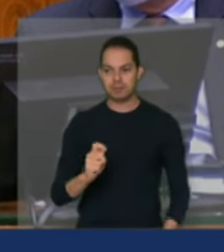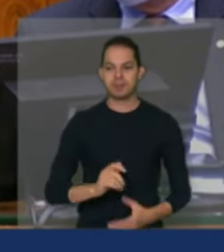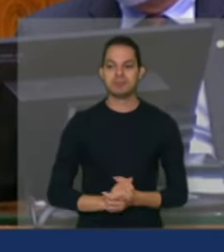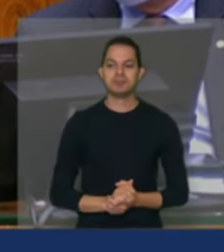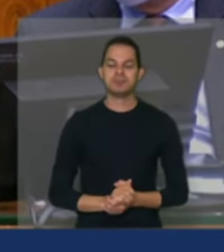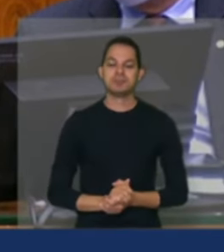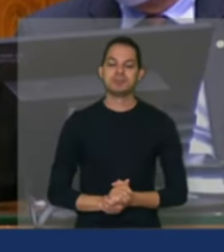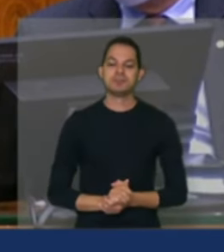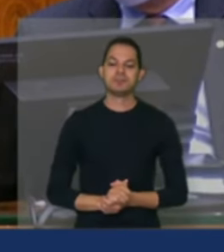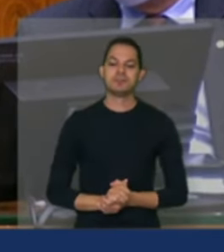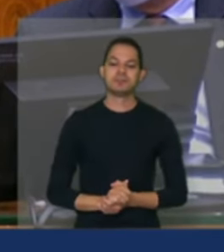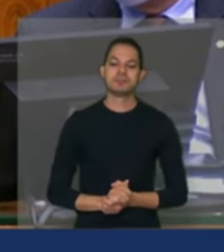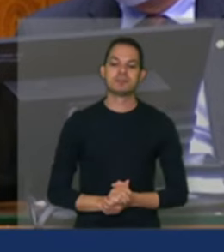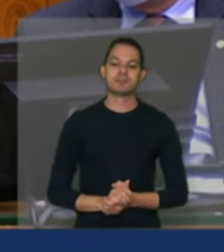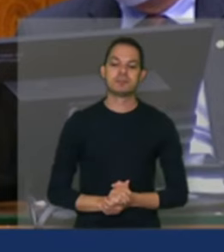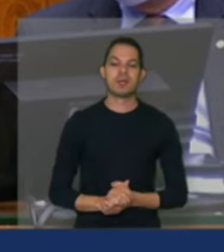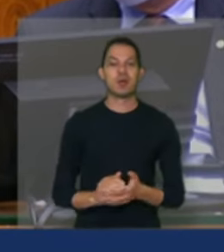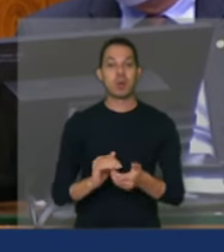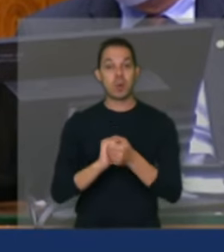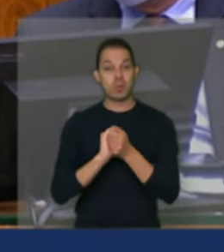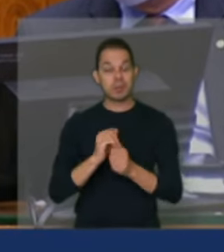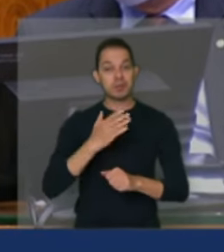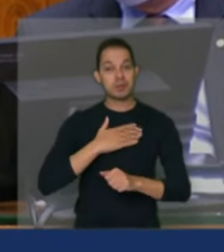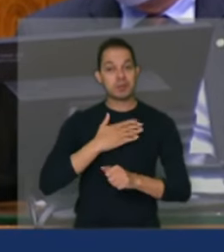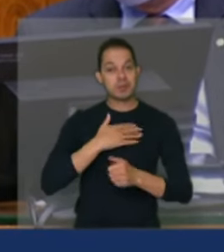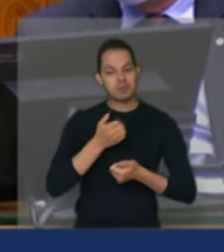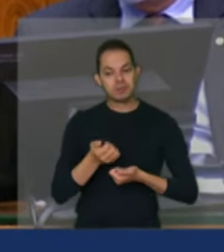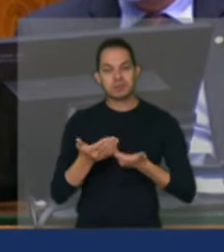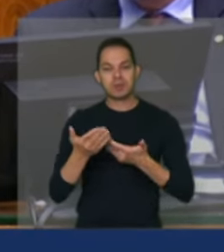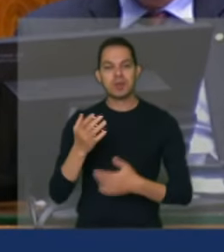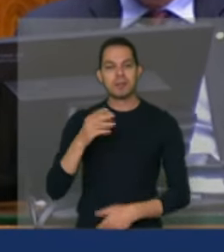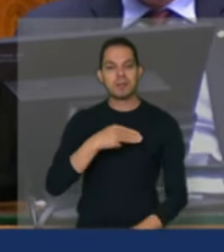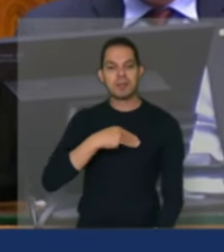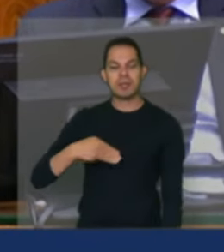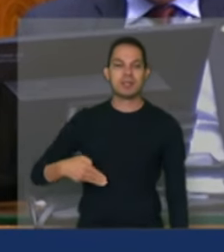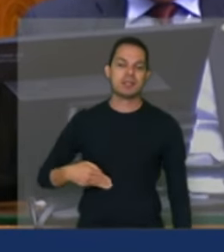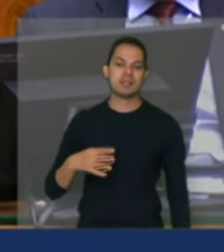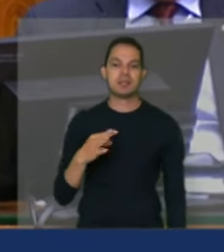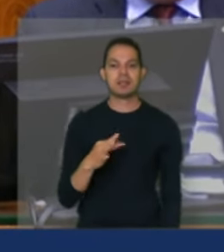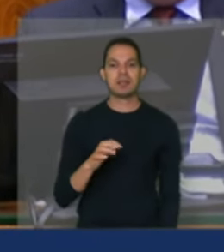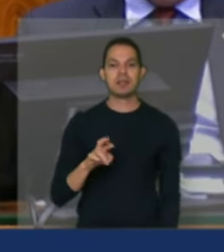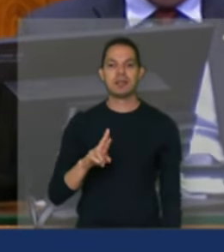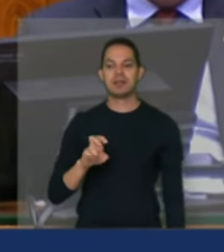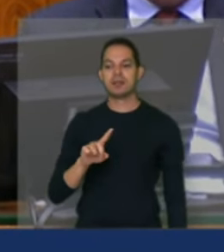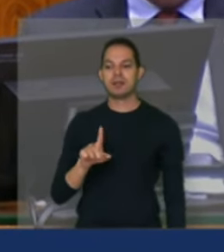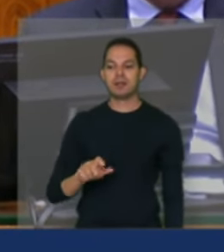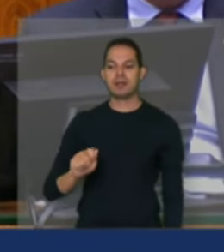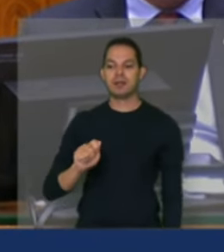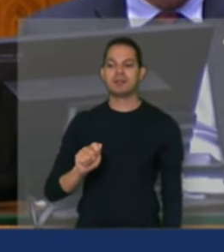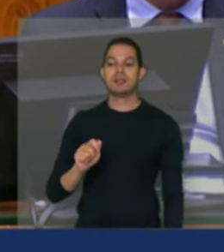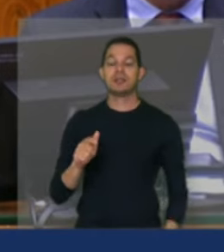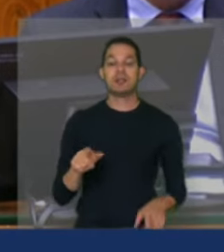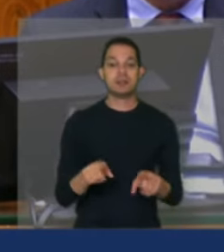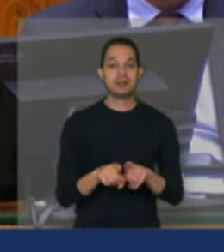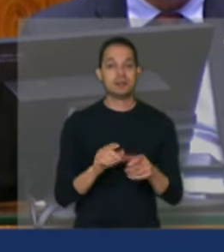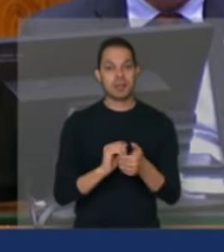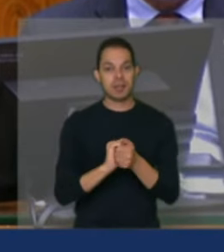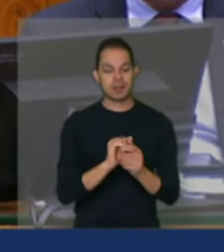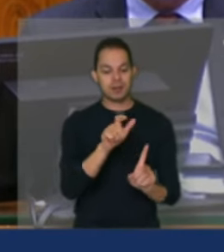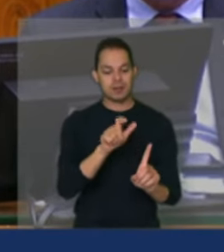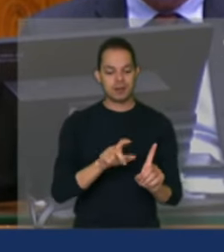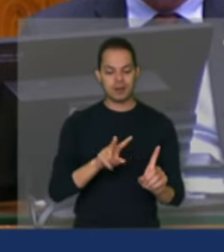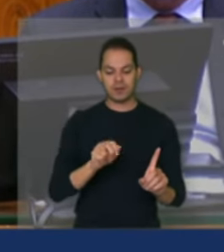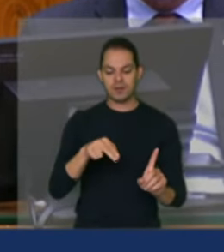e leve os meus cumprimentos à ministra Tereza Cristina, cumprimentar também a Vânia Marques,